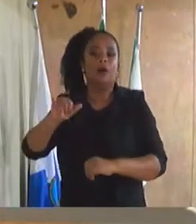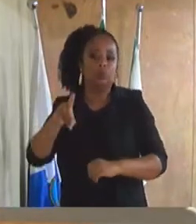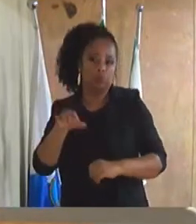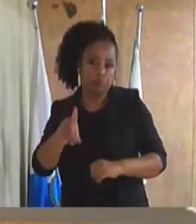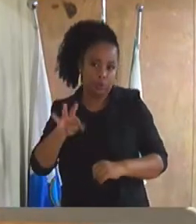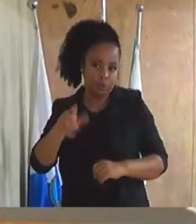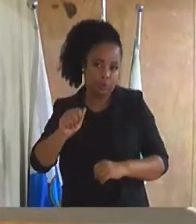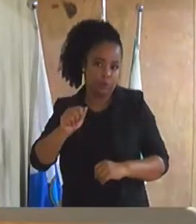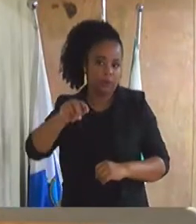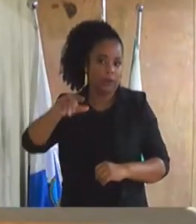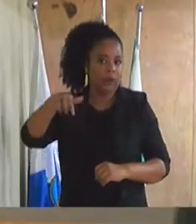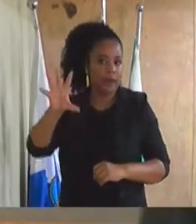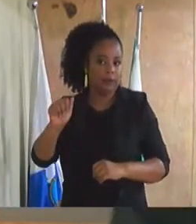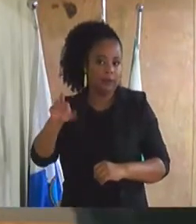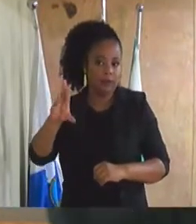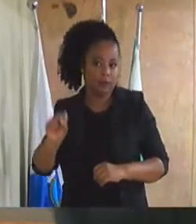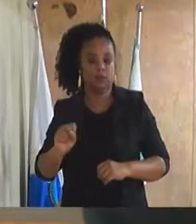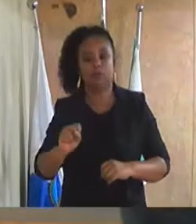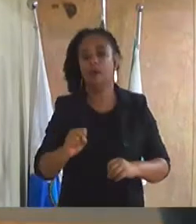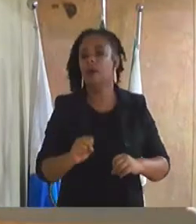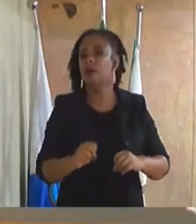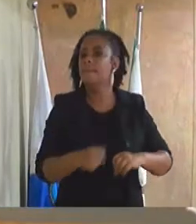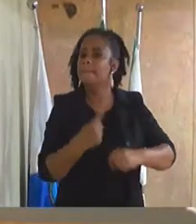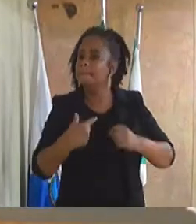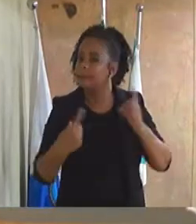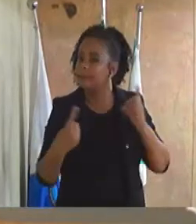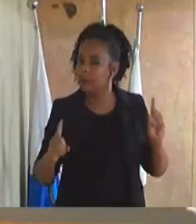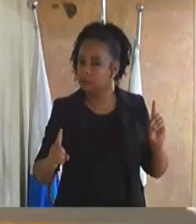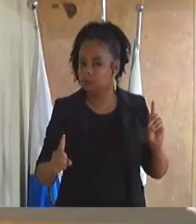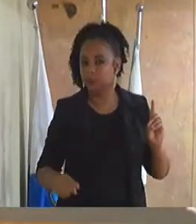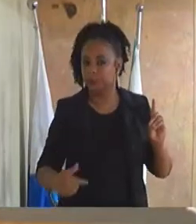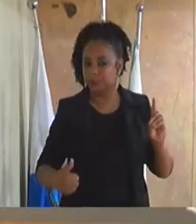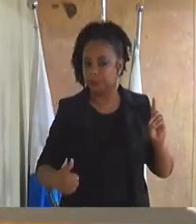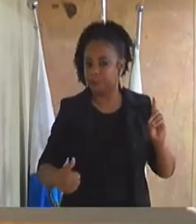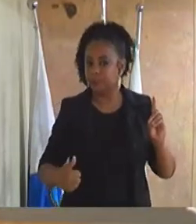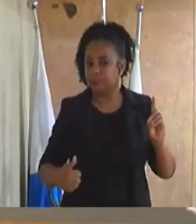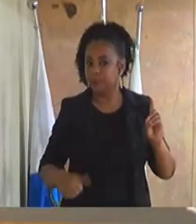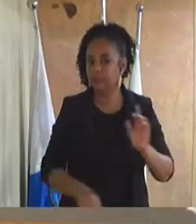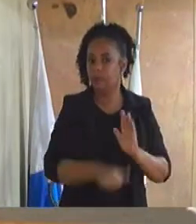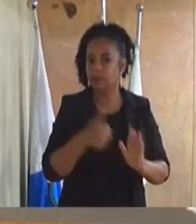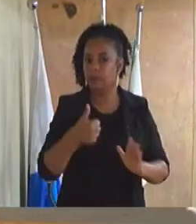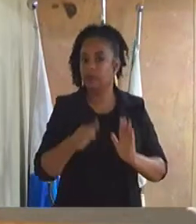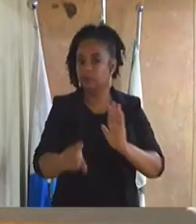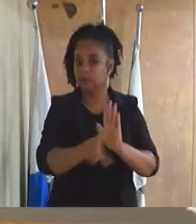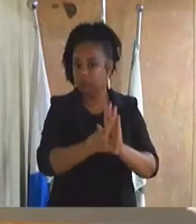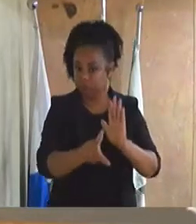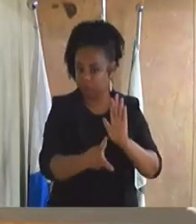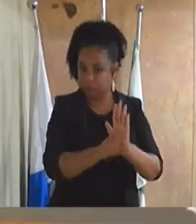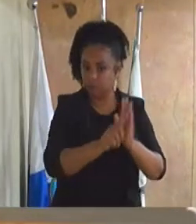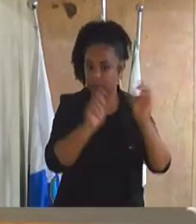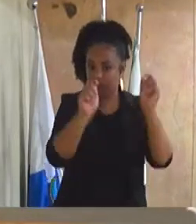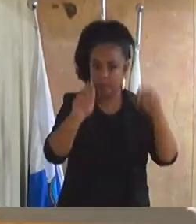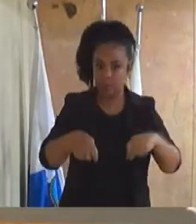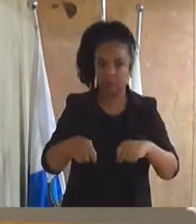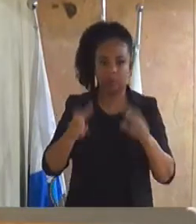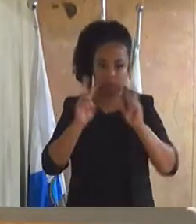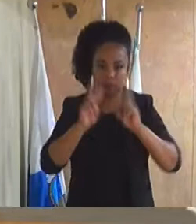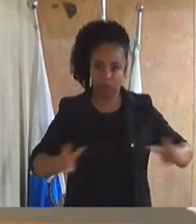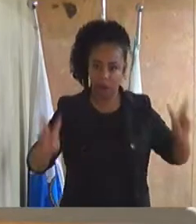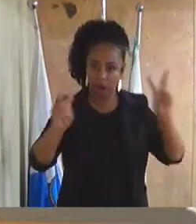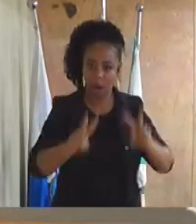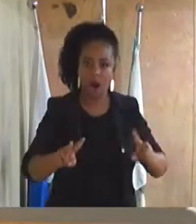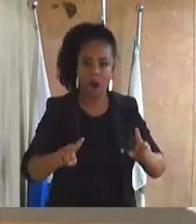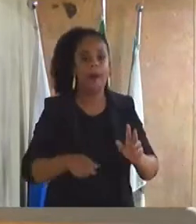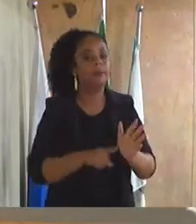primeiro distrito deste município, mediante a averiguação do cumprimento da legislação vigente e conferência das